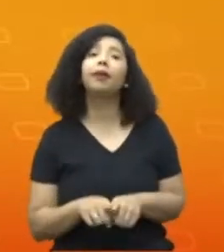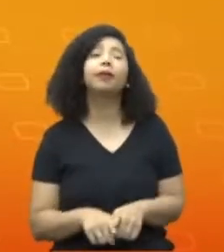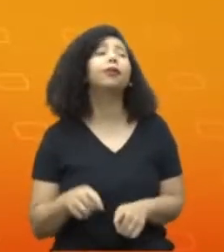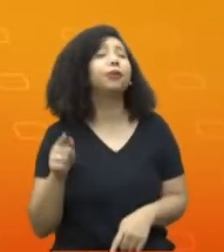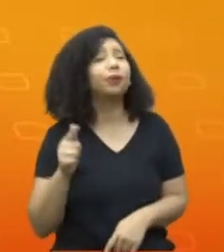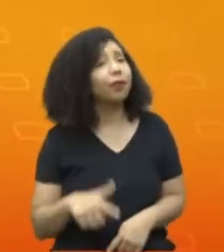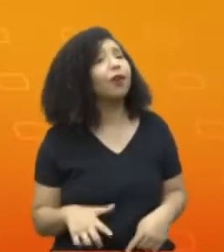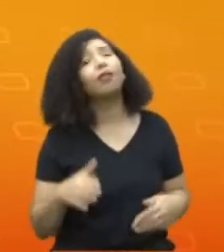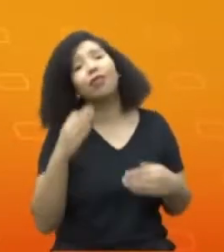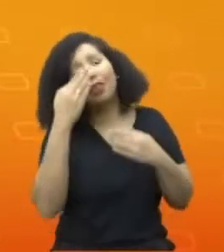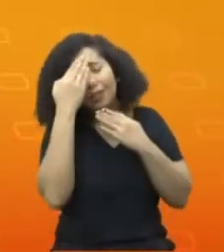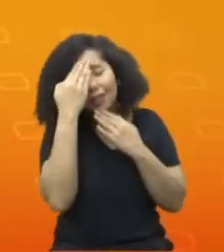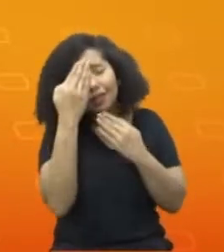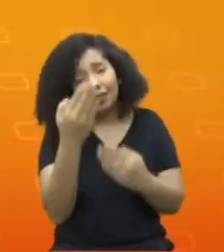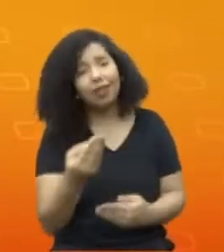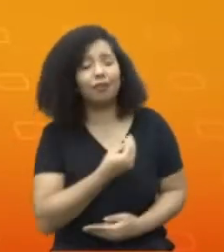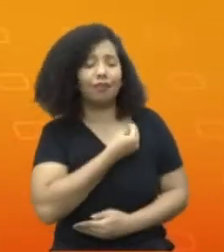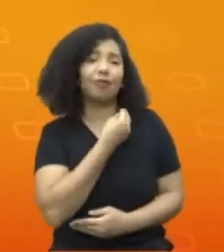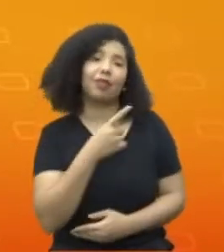participação aqui